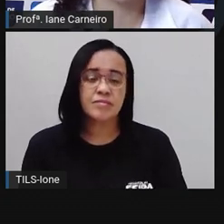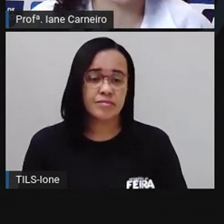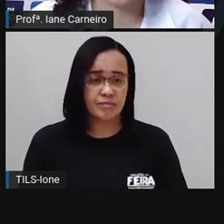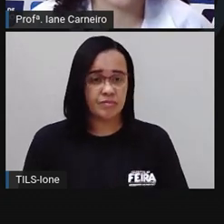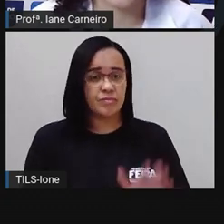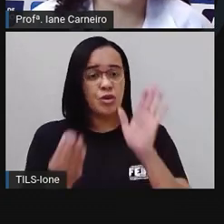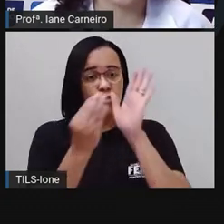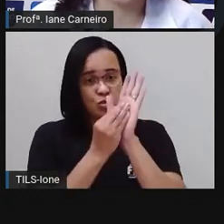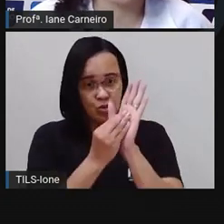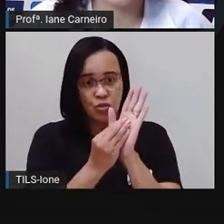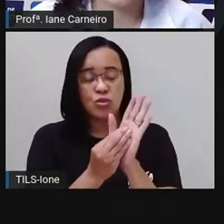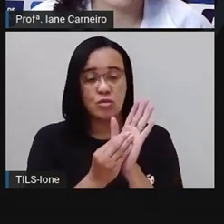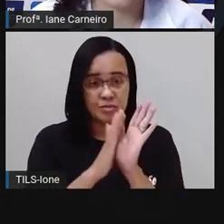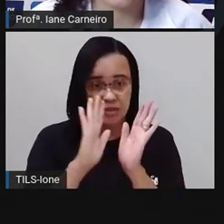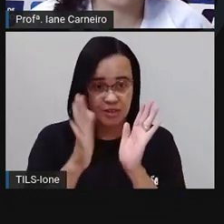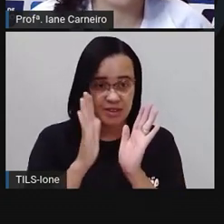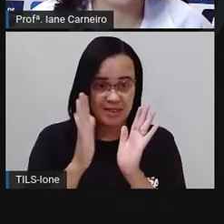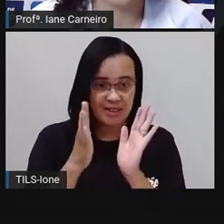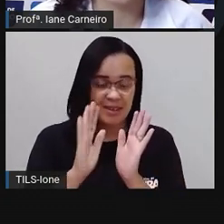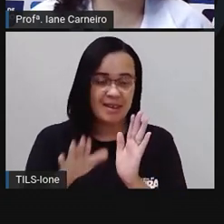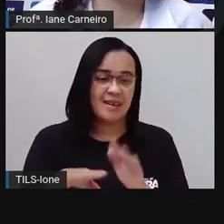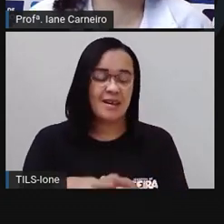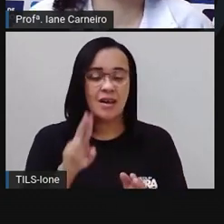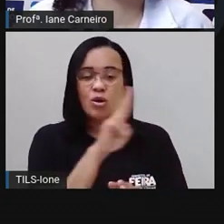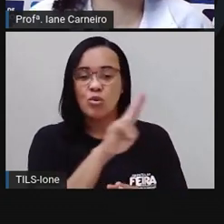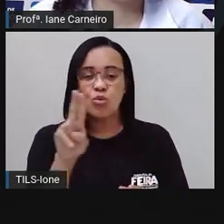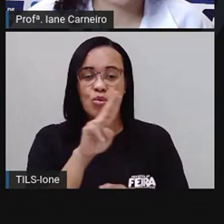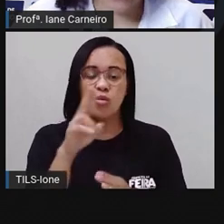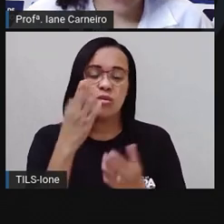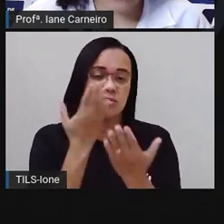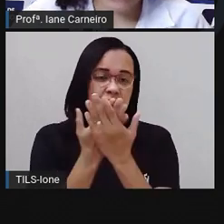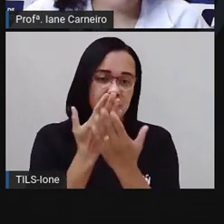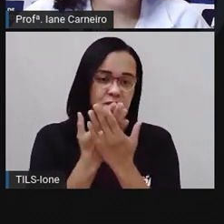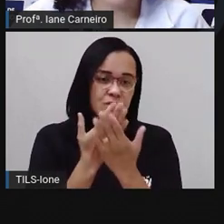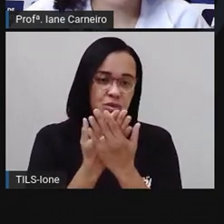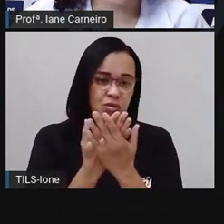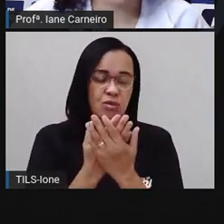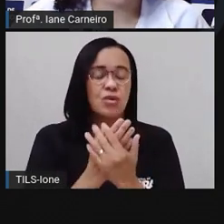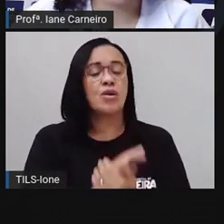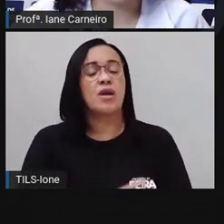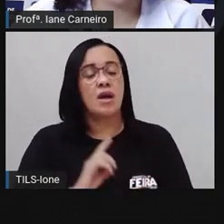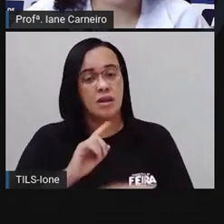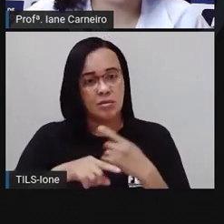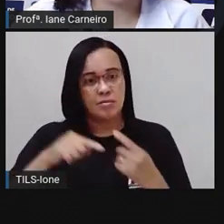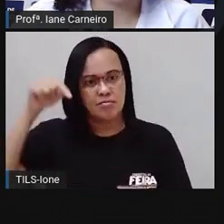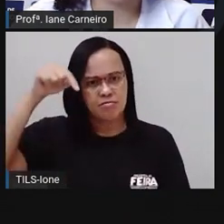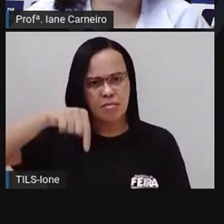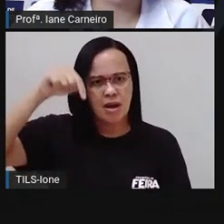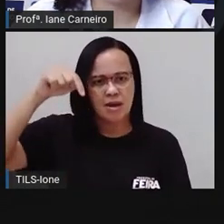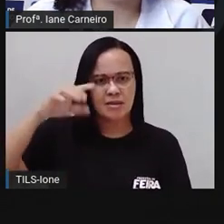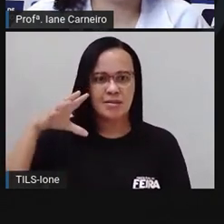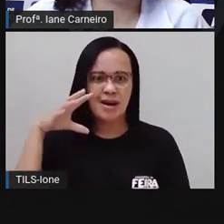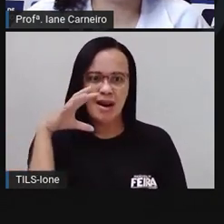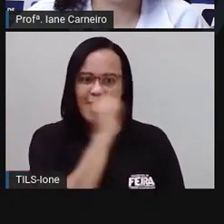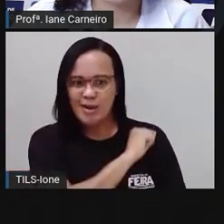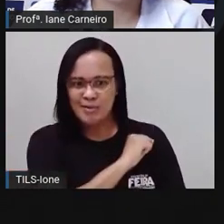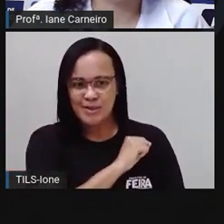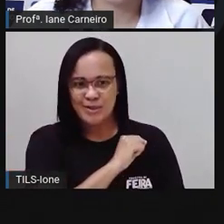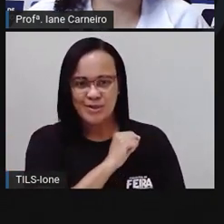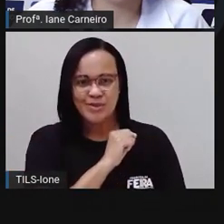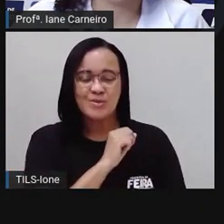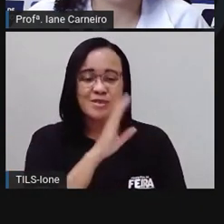nome da escola, a escola Noide Cerqueira. Pronto. E agora a Pró vai dar o Enter, e vocês vão ver que vai, ó, vai levar a gente